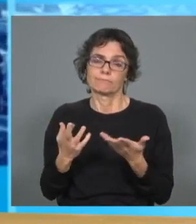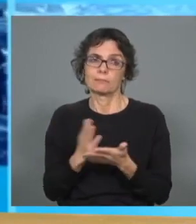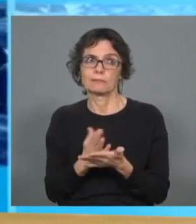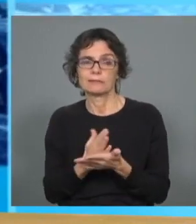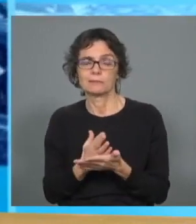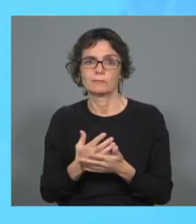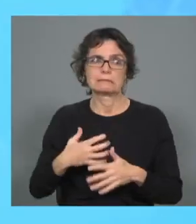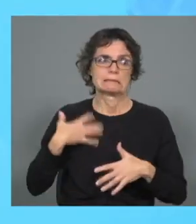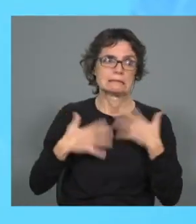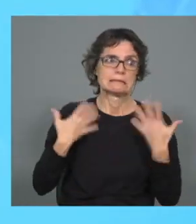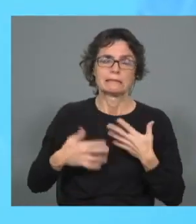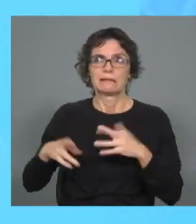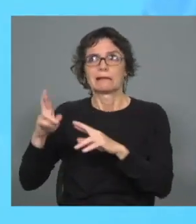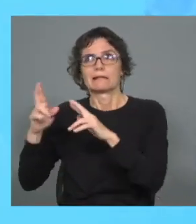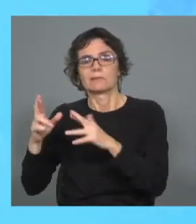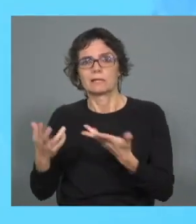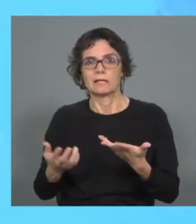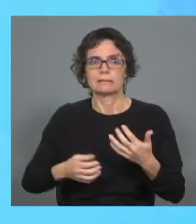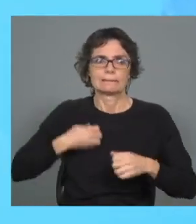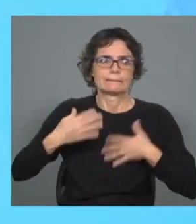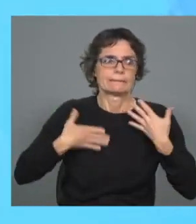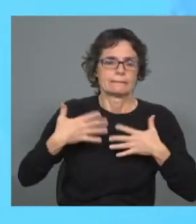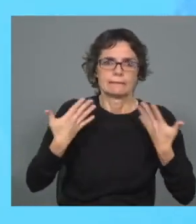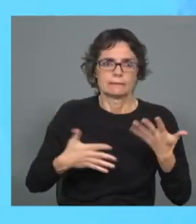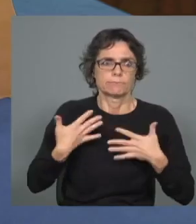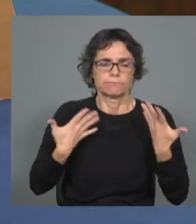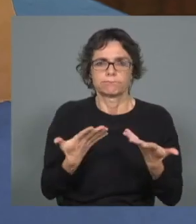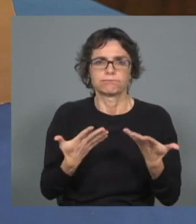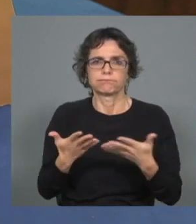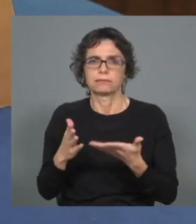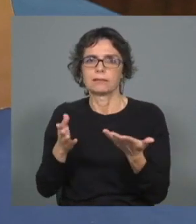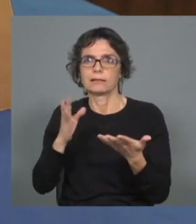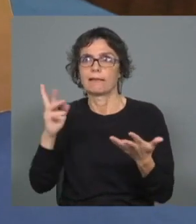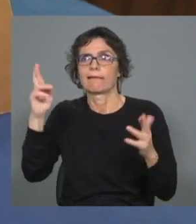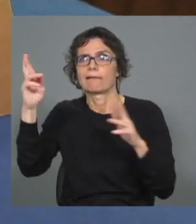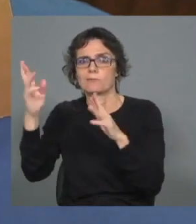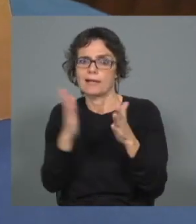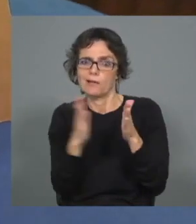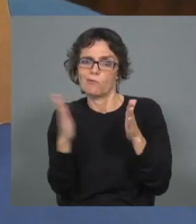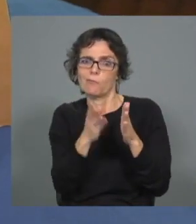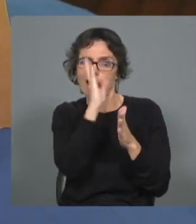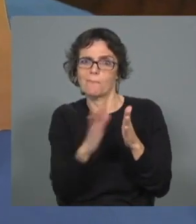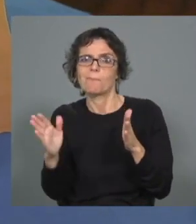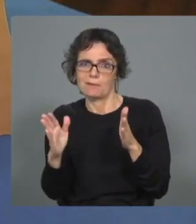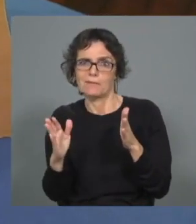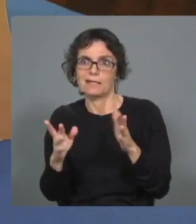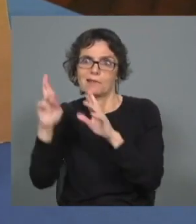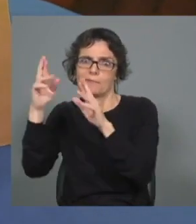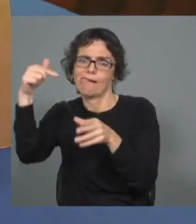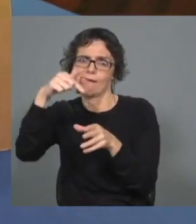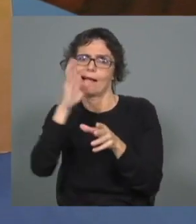esperança. Vivemos muito inquietas... E está a implementação. Sim, e no meio está a implementação. Ou a esperança está na implementação.